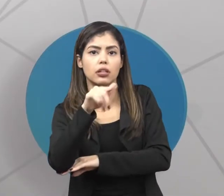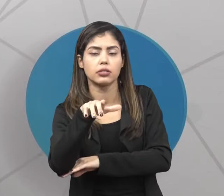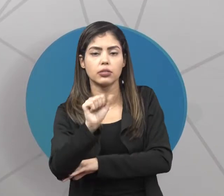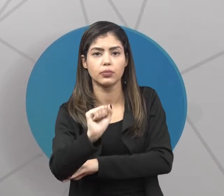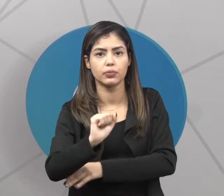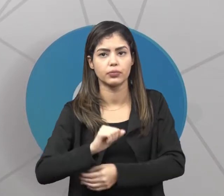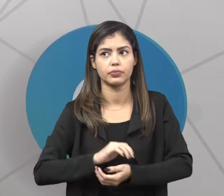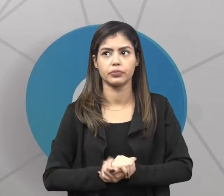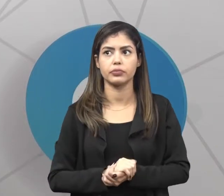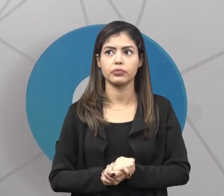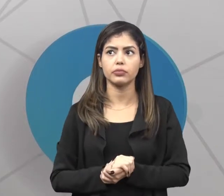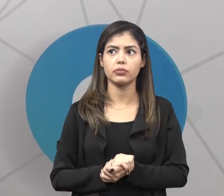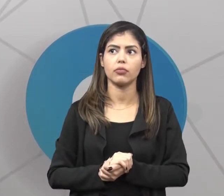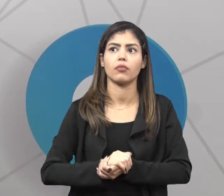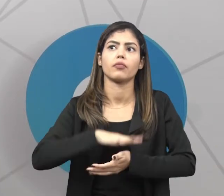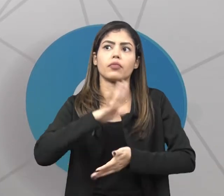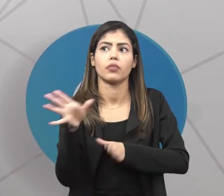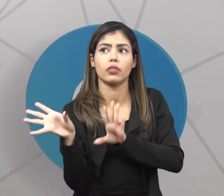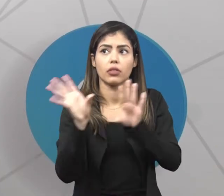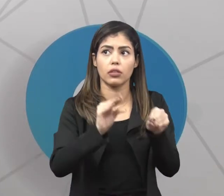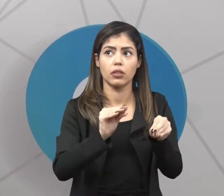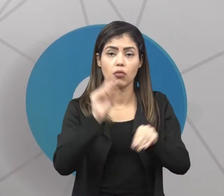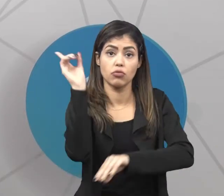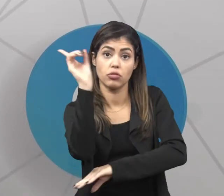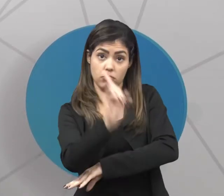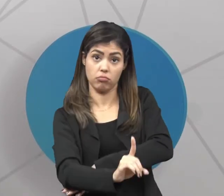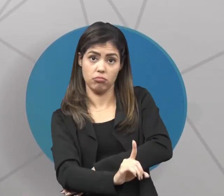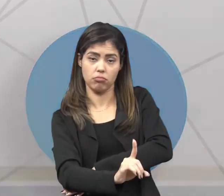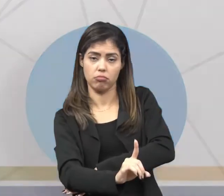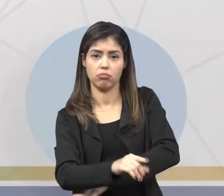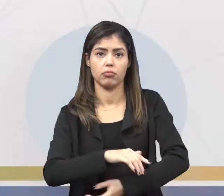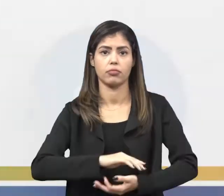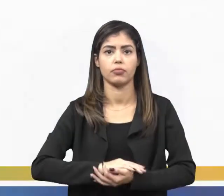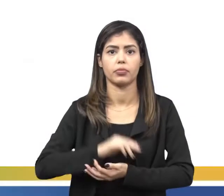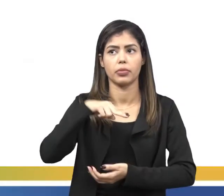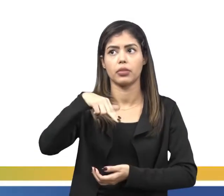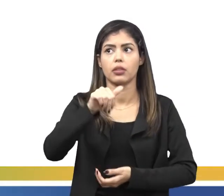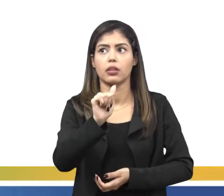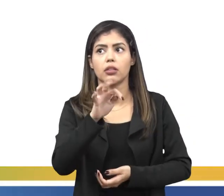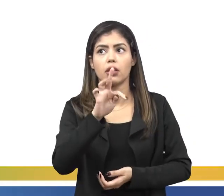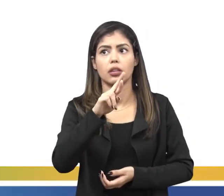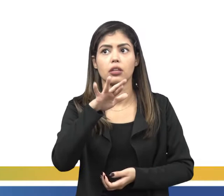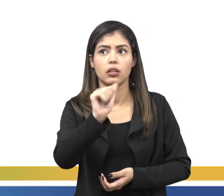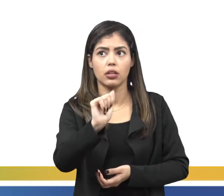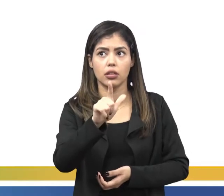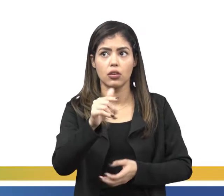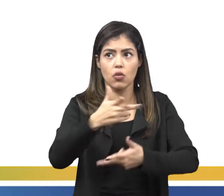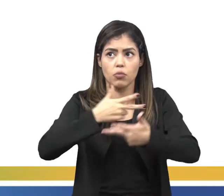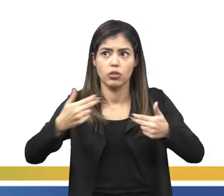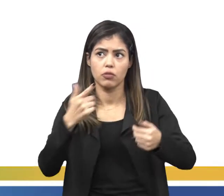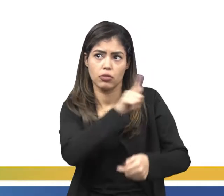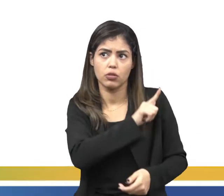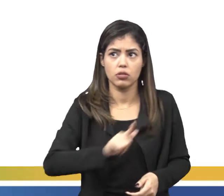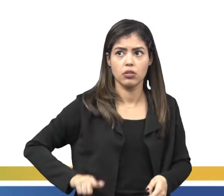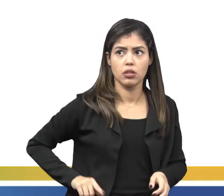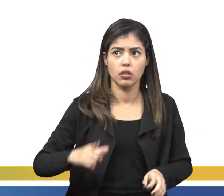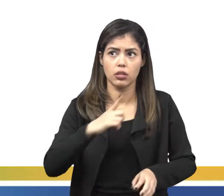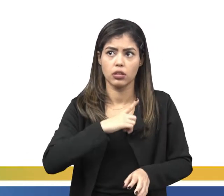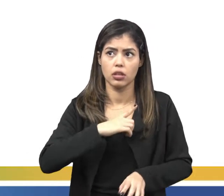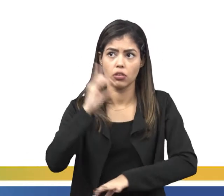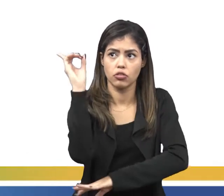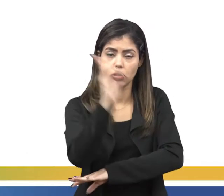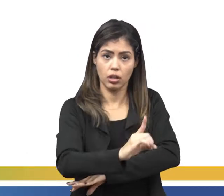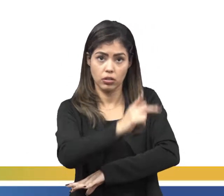Com relação ao direito natural, o objetivo do governo é garantir